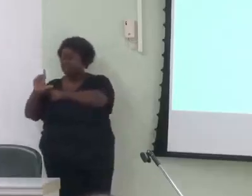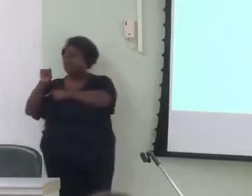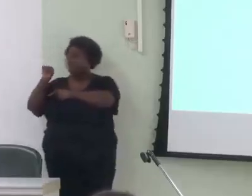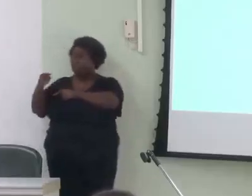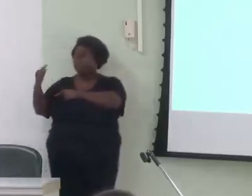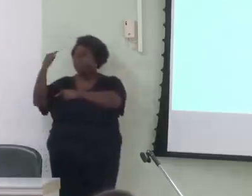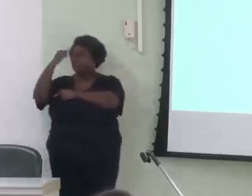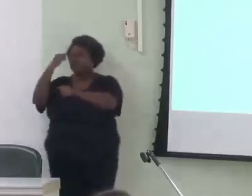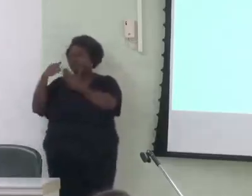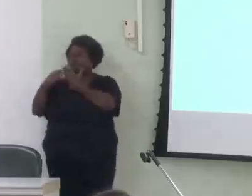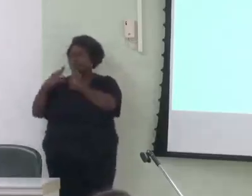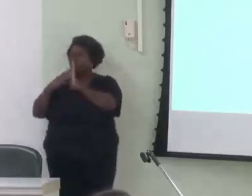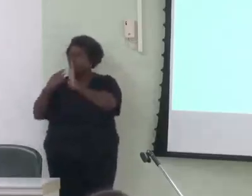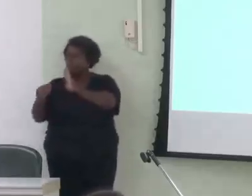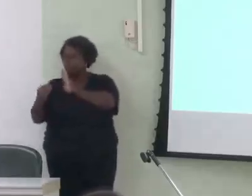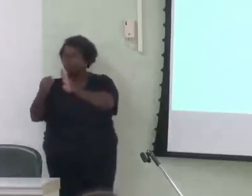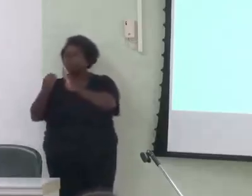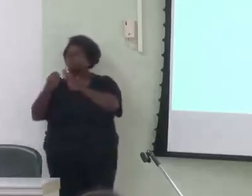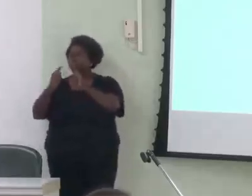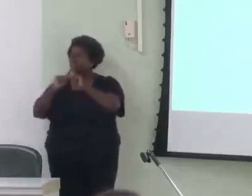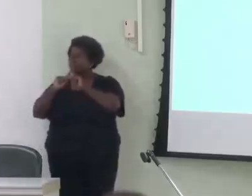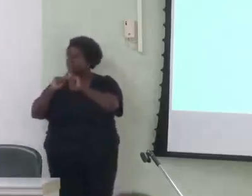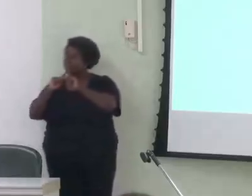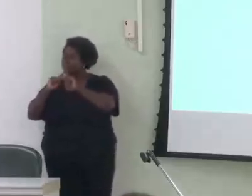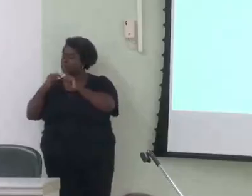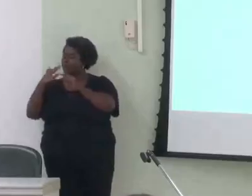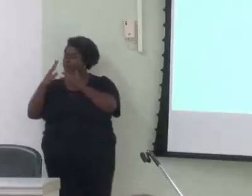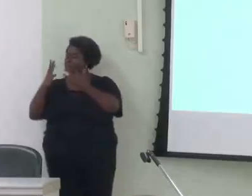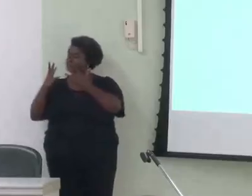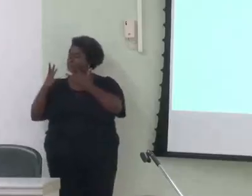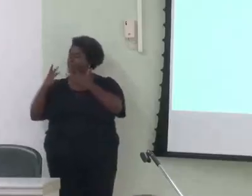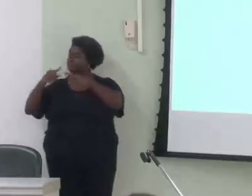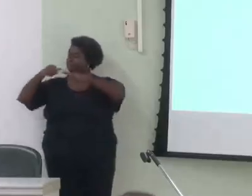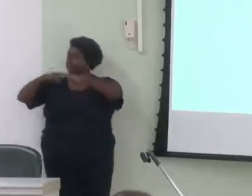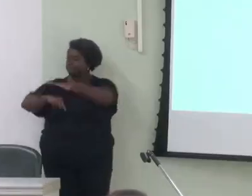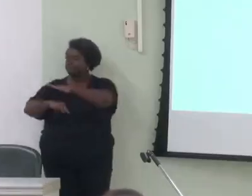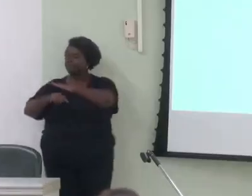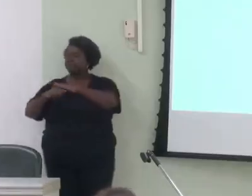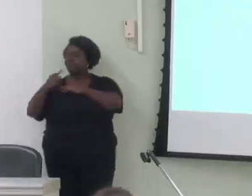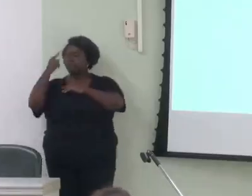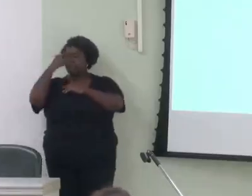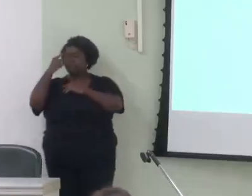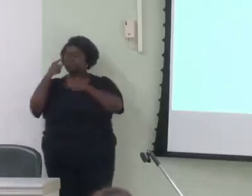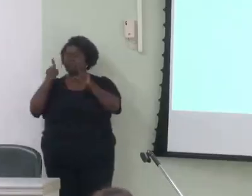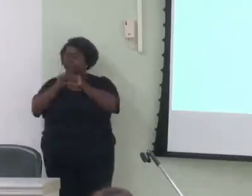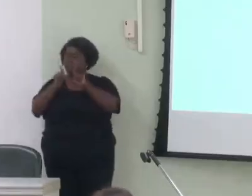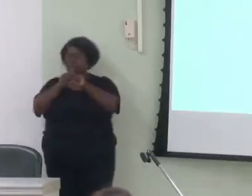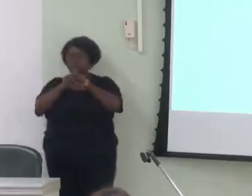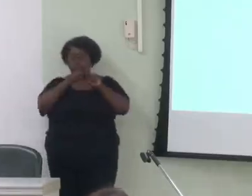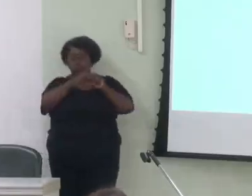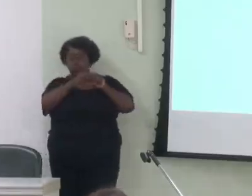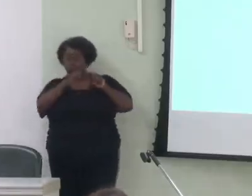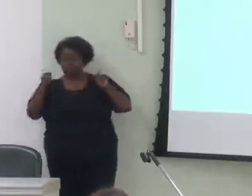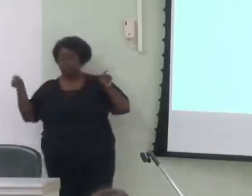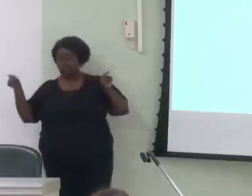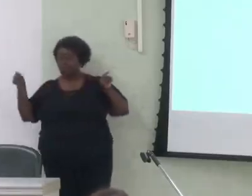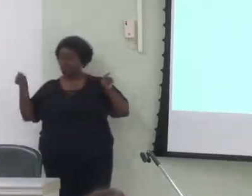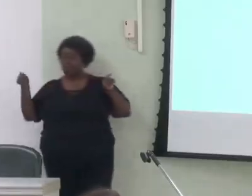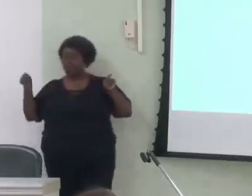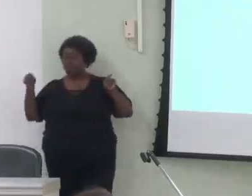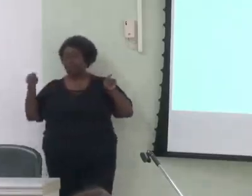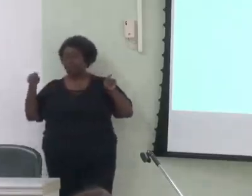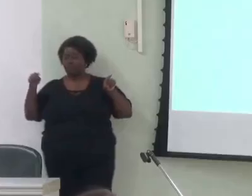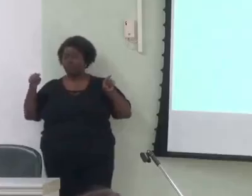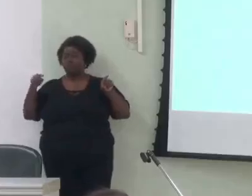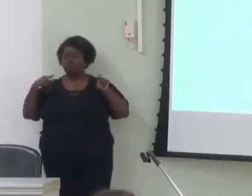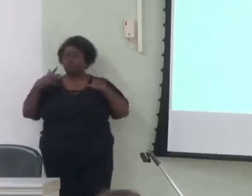de gramática mesmo, elaborado também horizontalmente. Acho que a maior vantagem é essa, em termos de